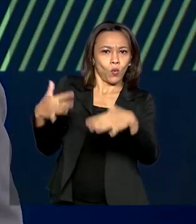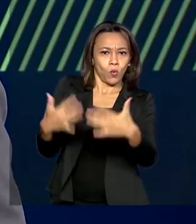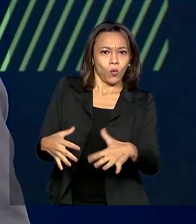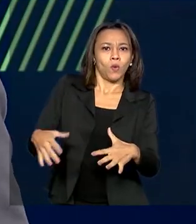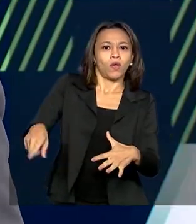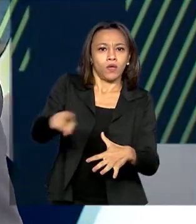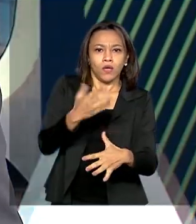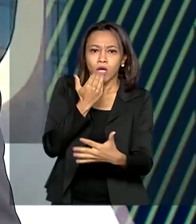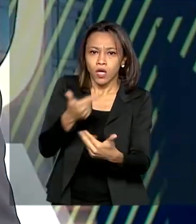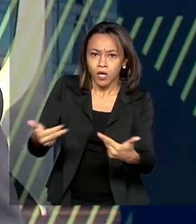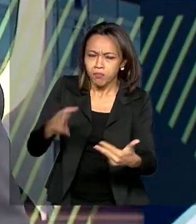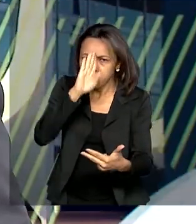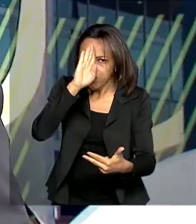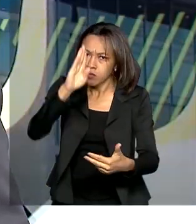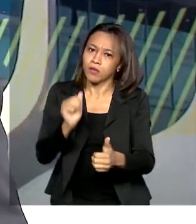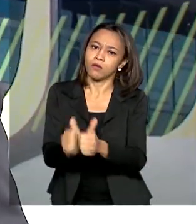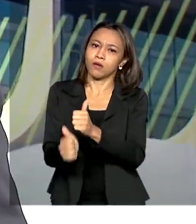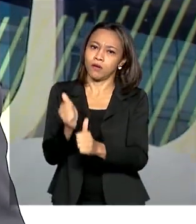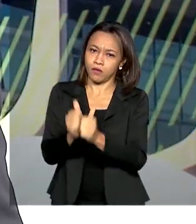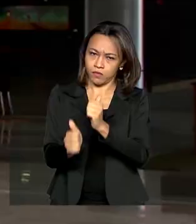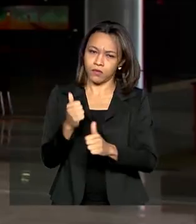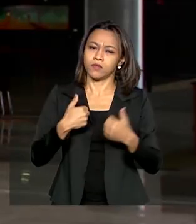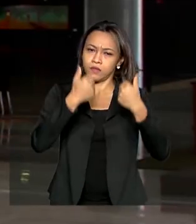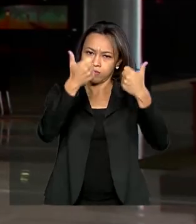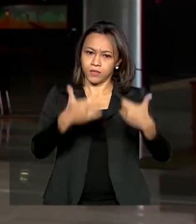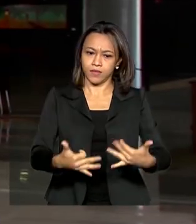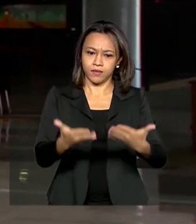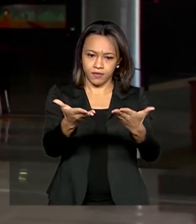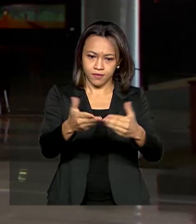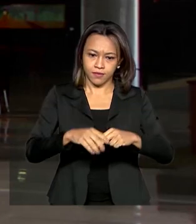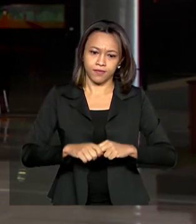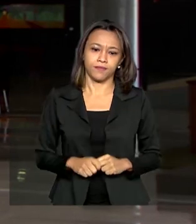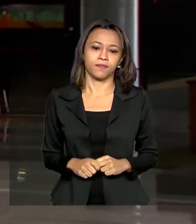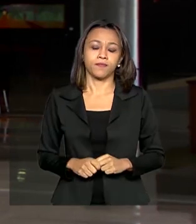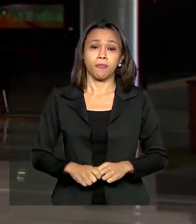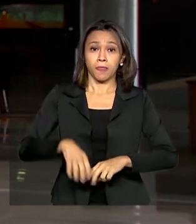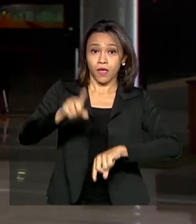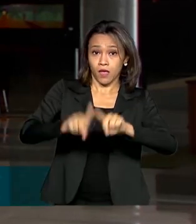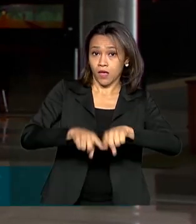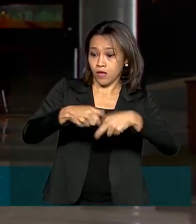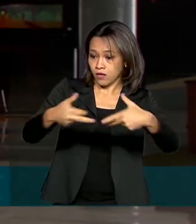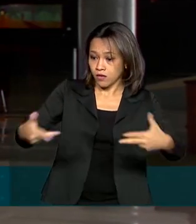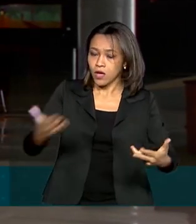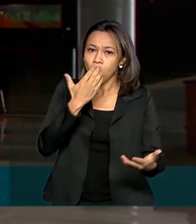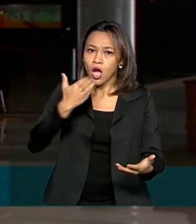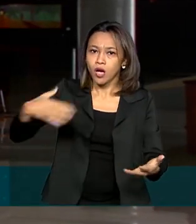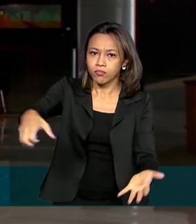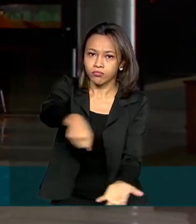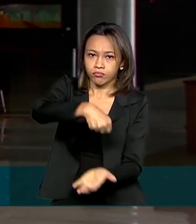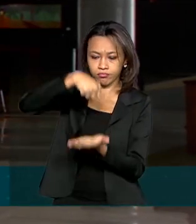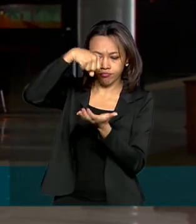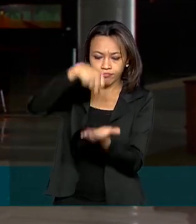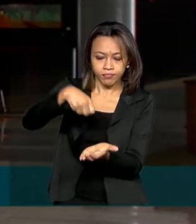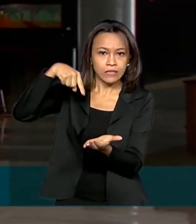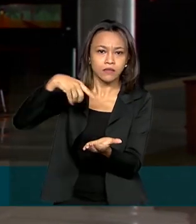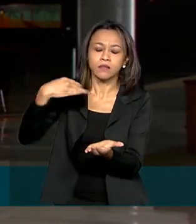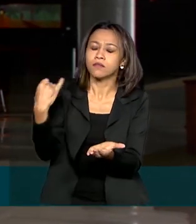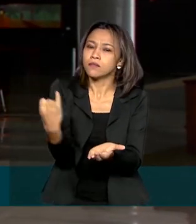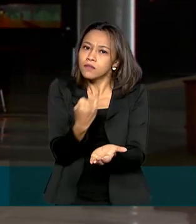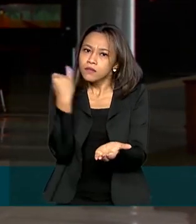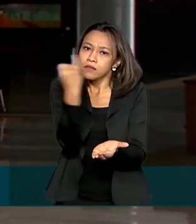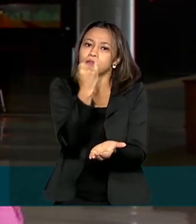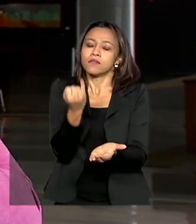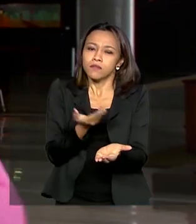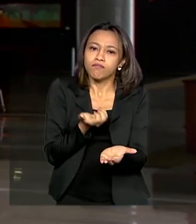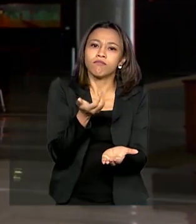arroz. Selma Dias tem os detalhes. Os produtos da cesta básica são considerados essenciais para a